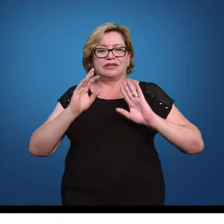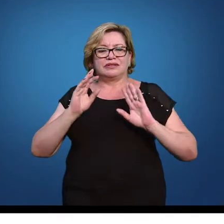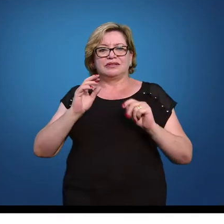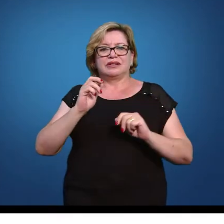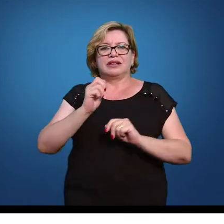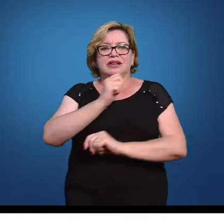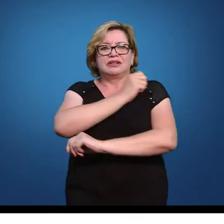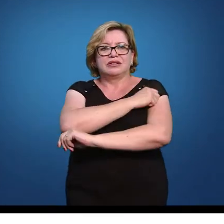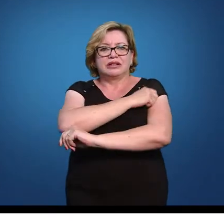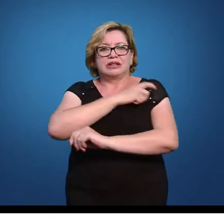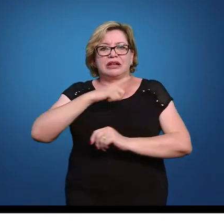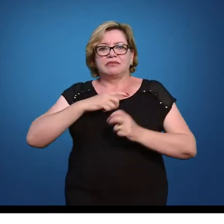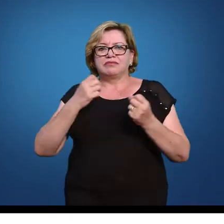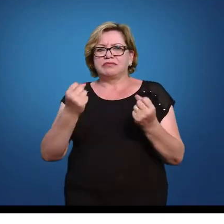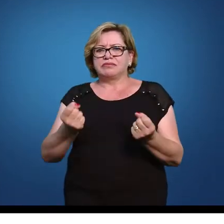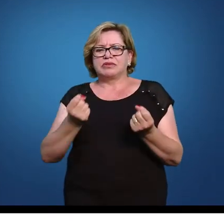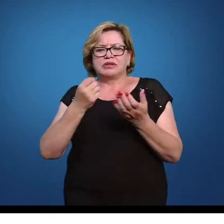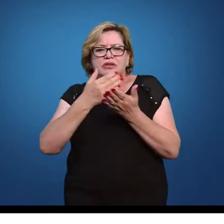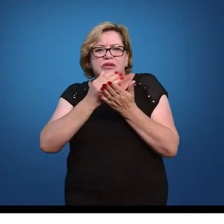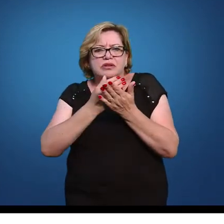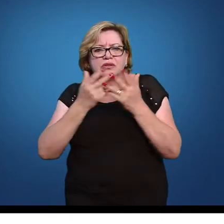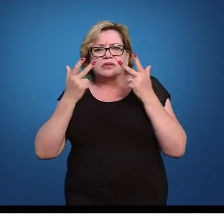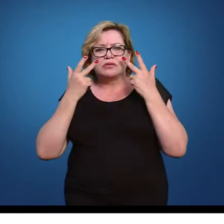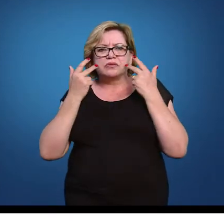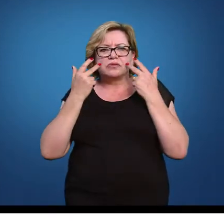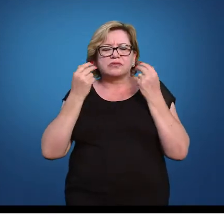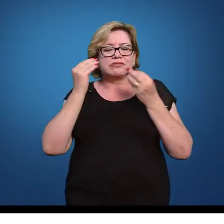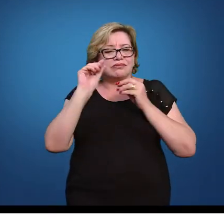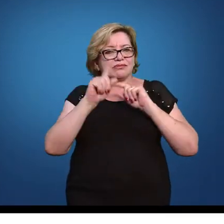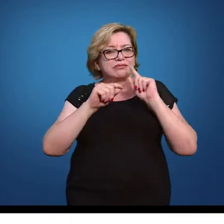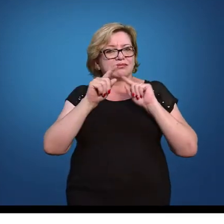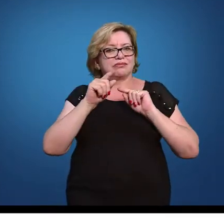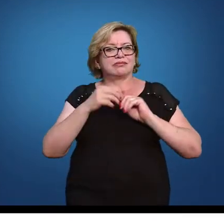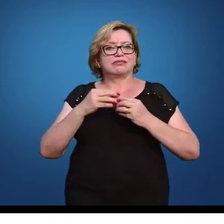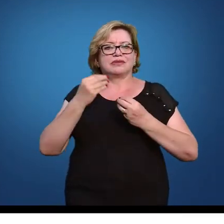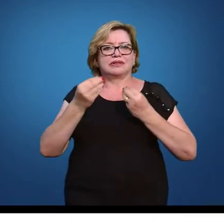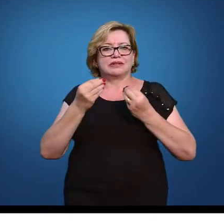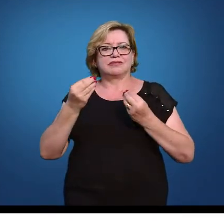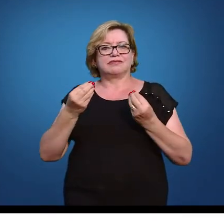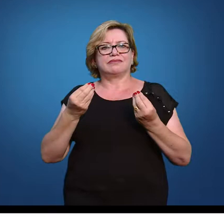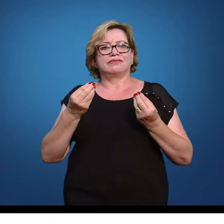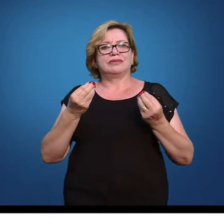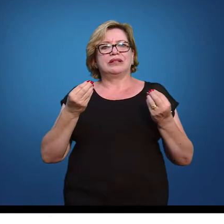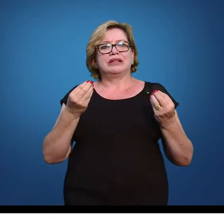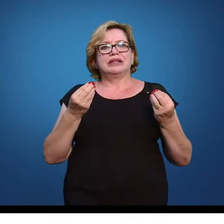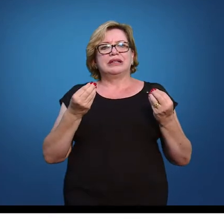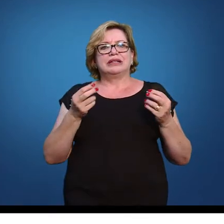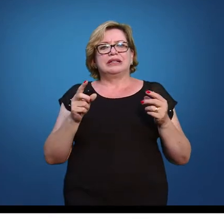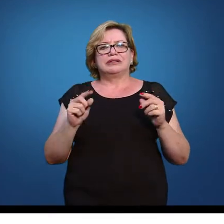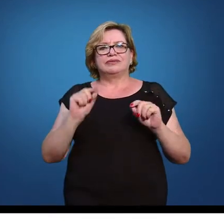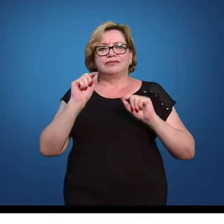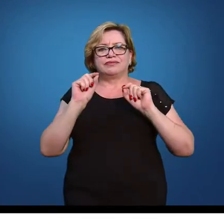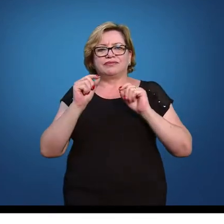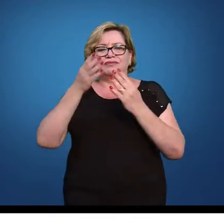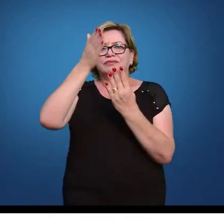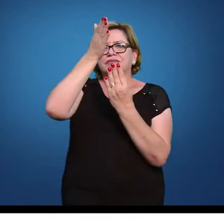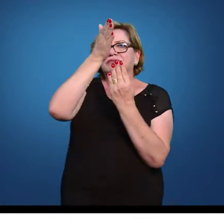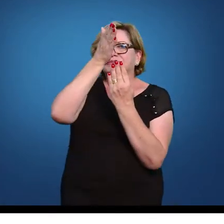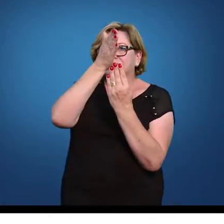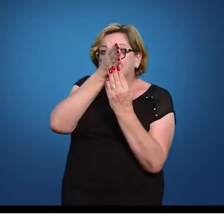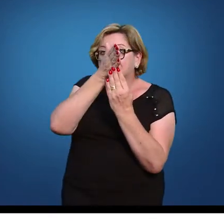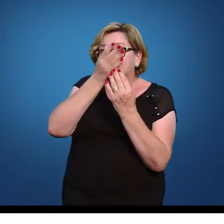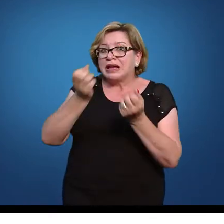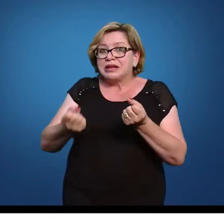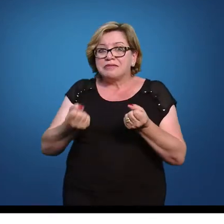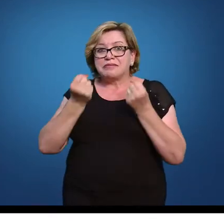escola tem distribuição normal. Então, o exercício já afirma para nós que tem distribuição normal e que a média de peso